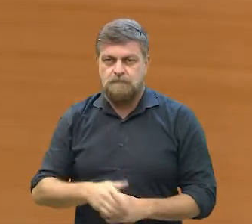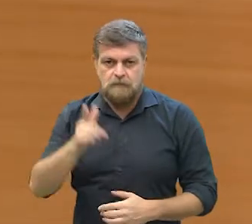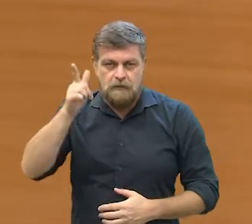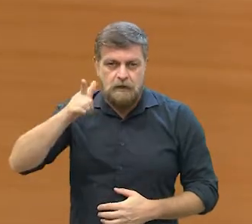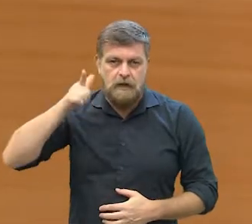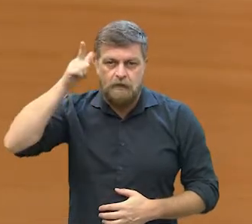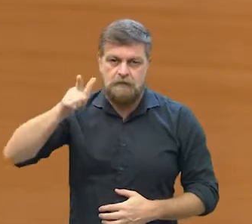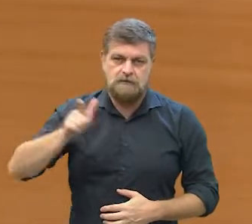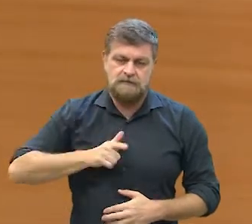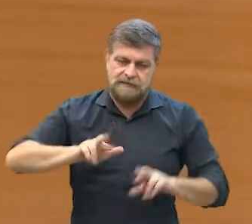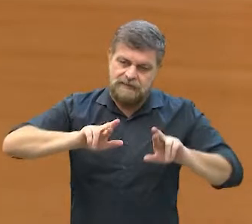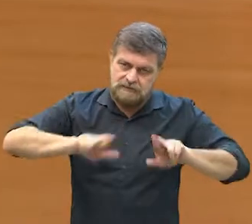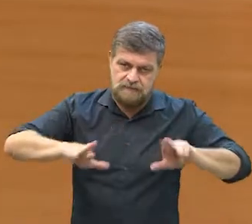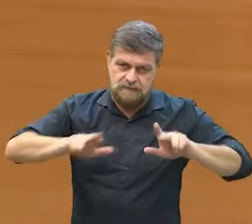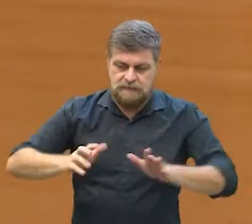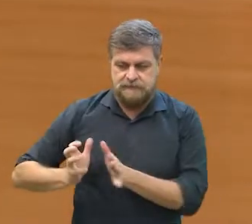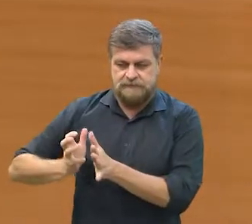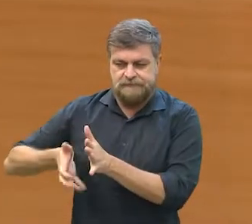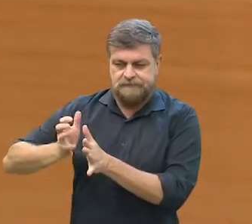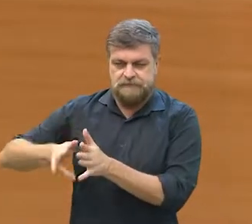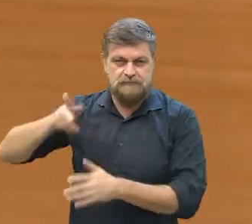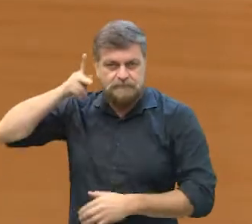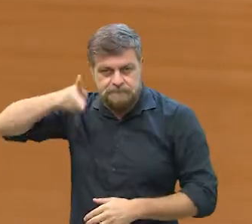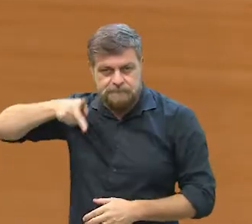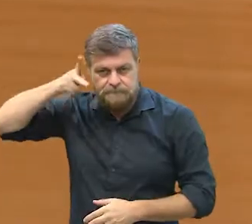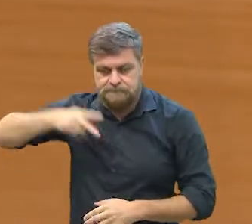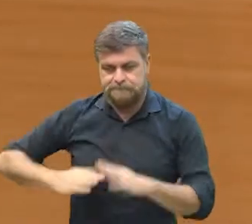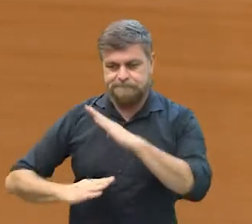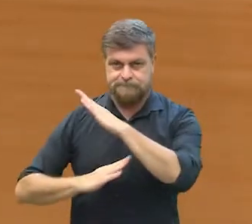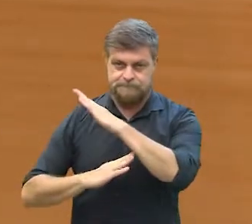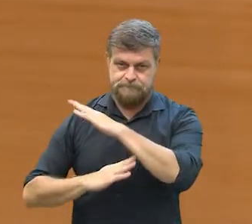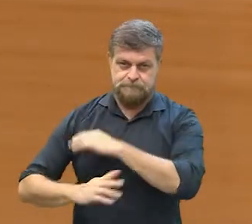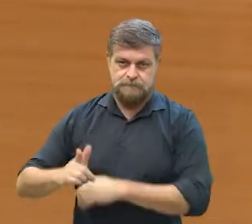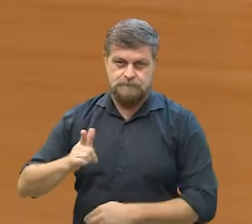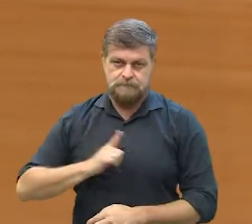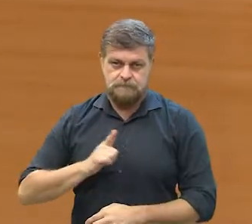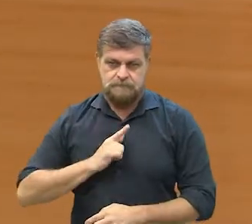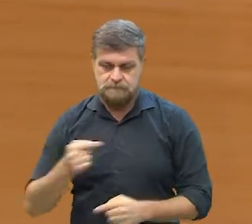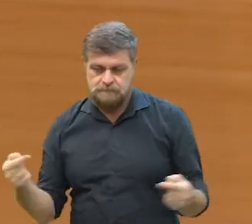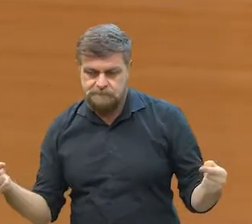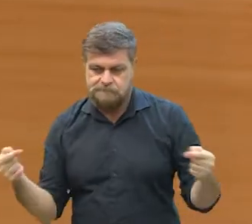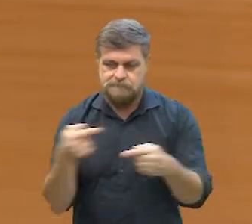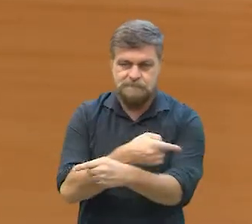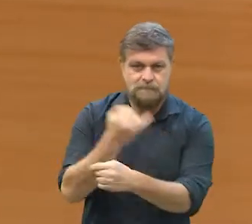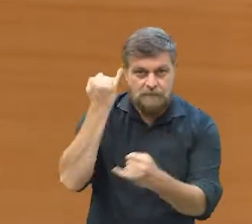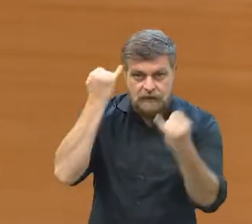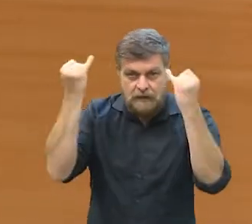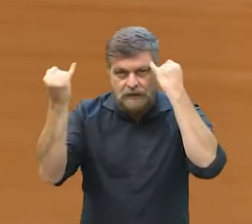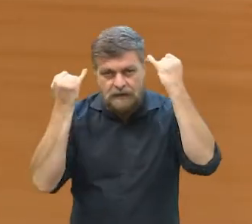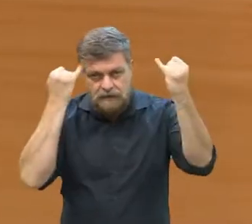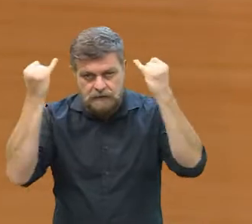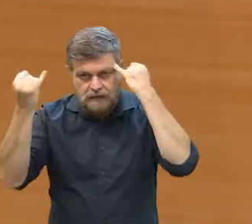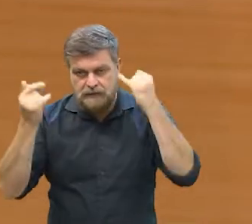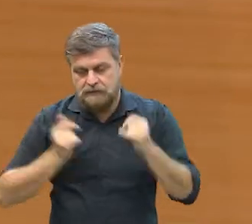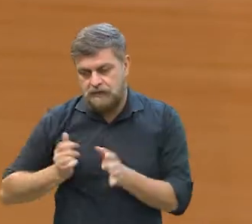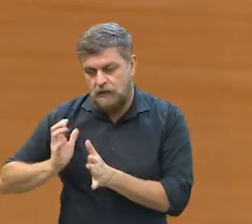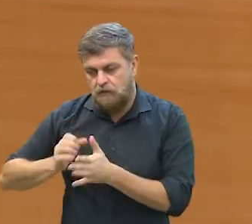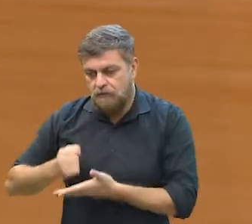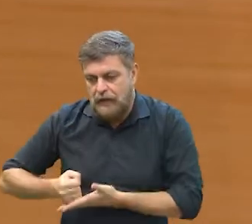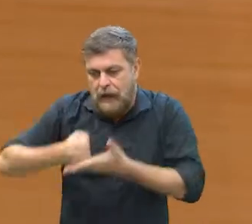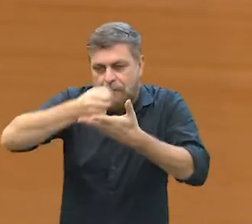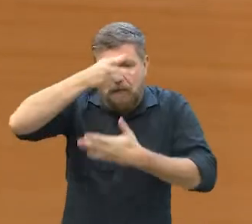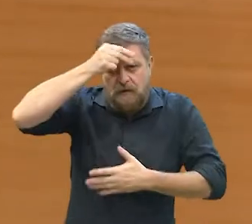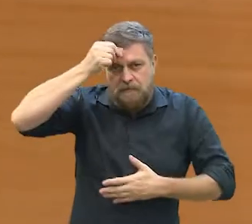sim. É lógico que temos diferenças. aqui na Câmara nós temos diferentes posições, nós temos